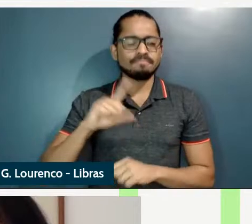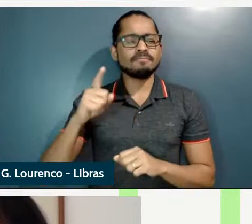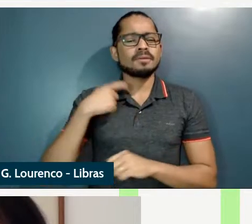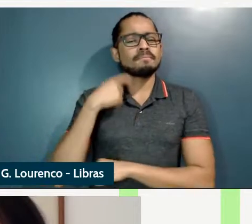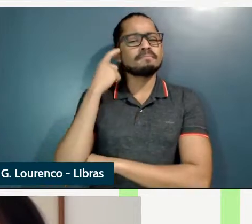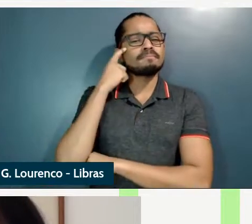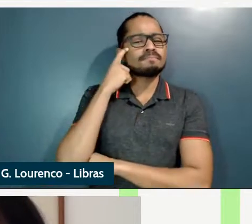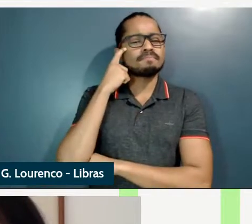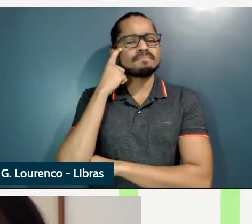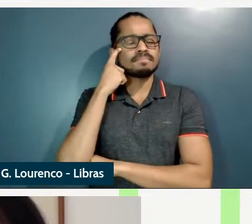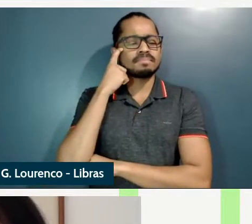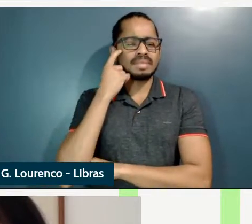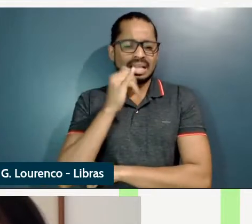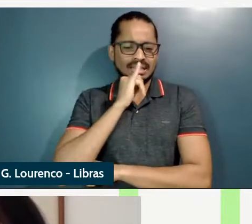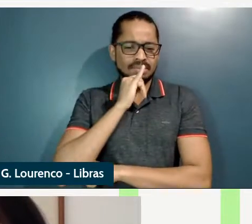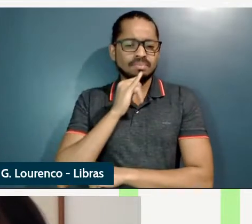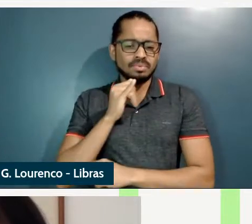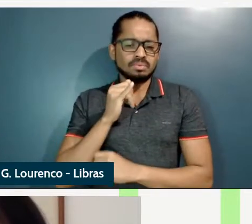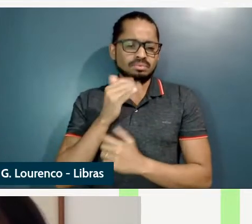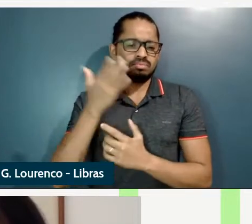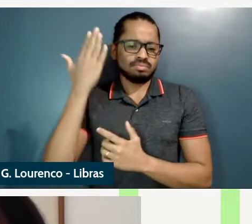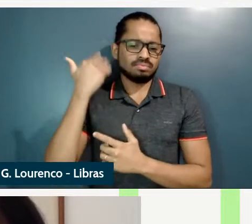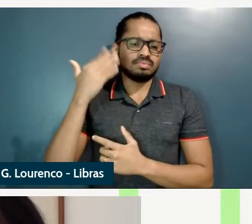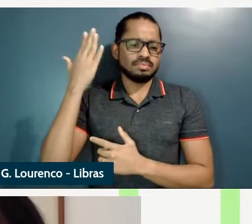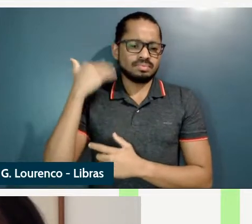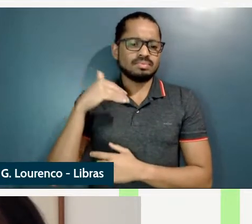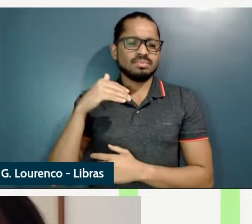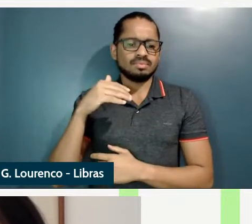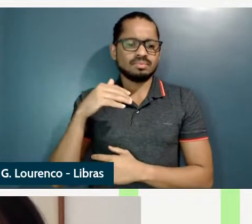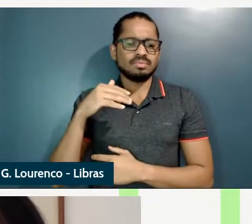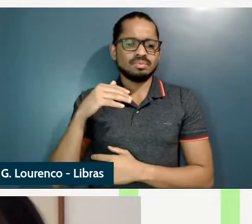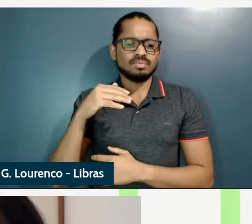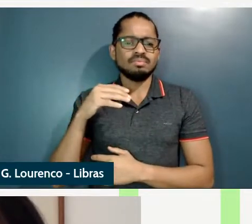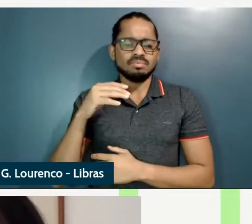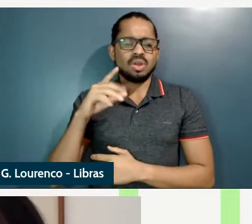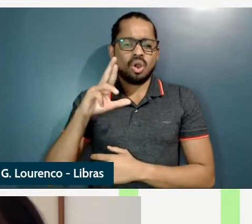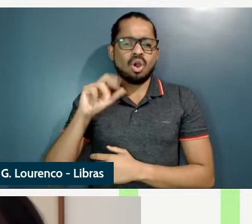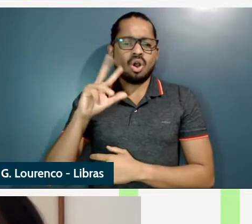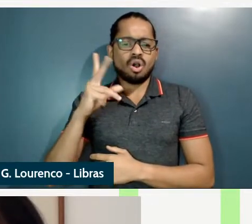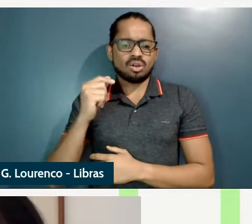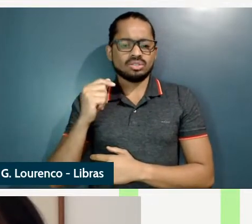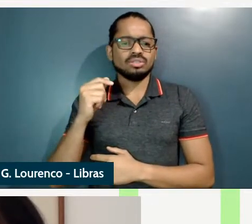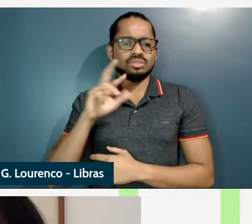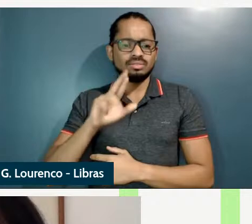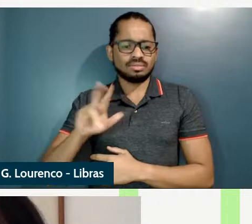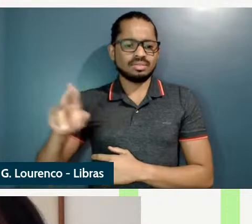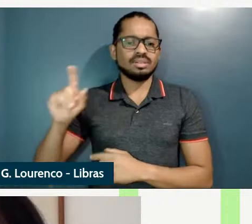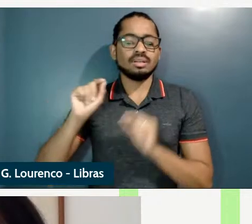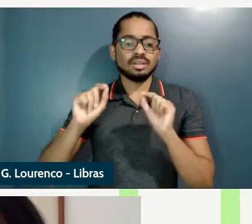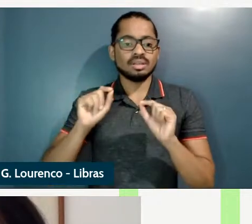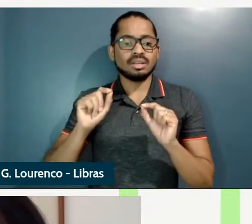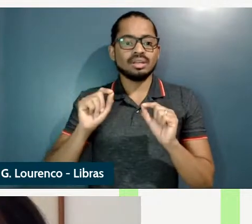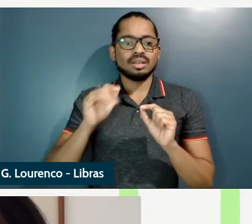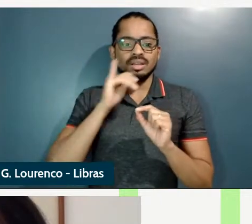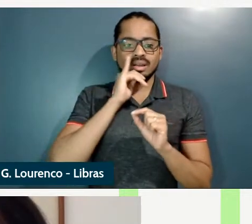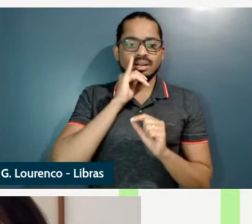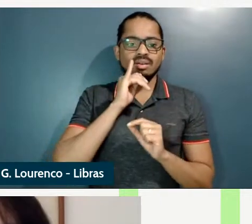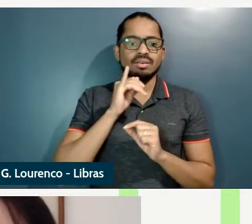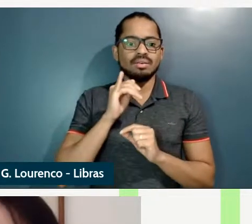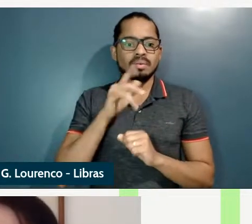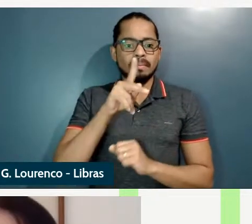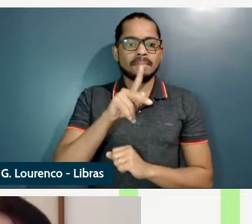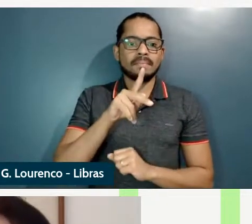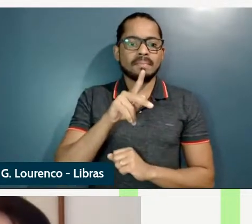naqueles exemplos clássicos do Sandman do Rocha que são derivados de substantivos como prefeiturável